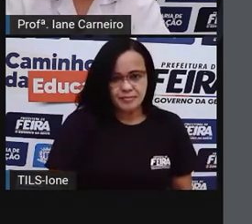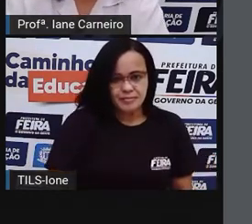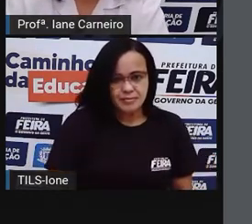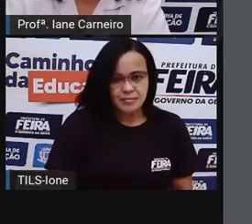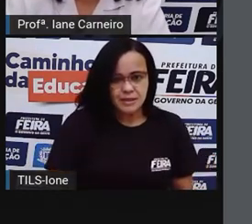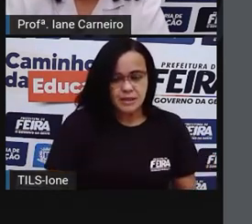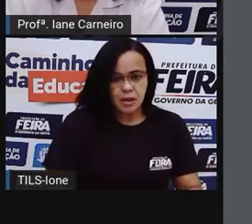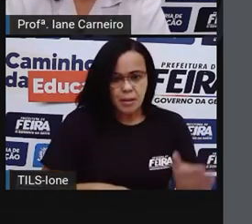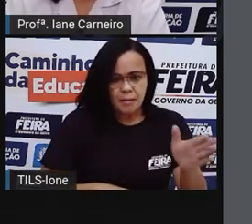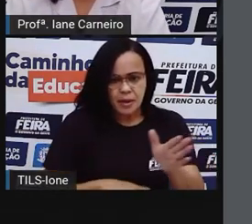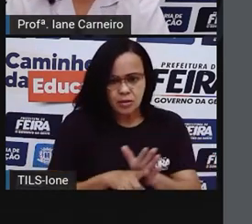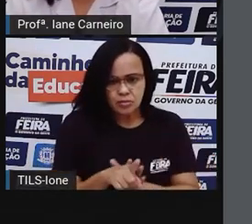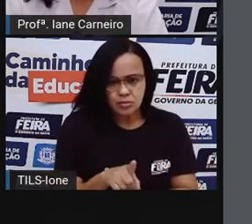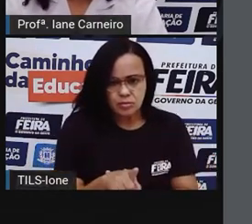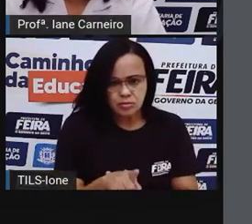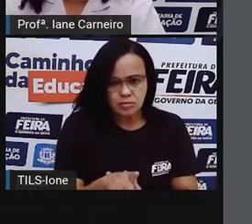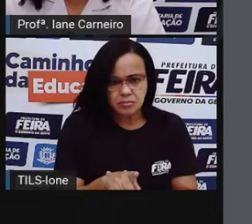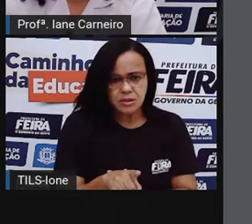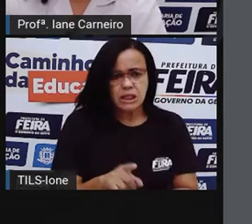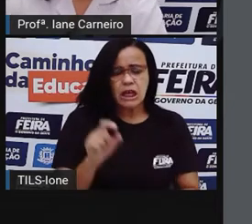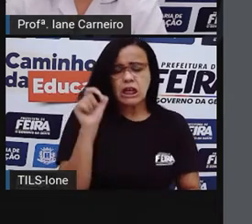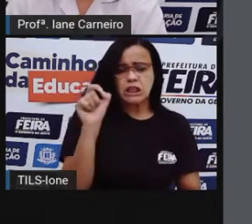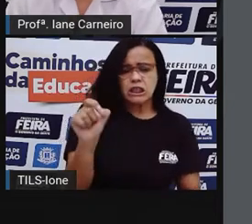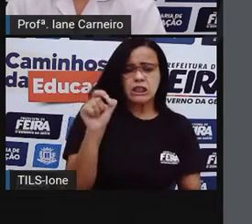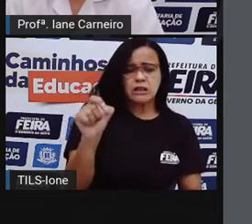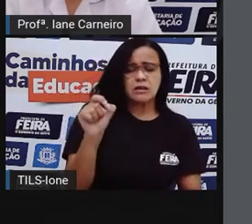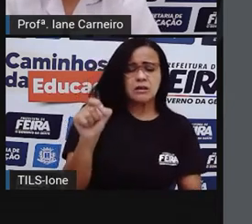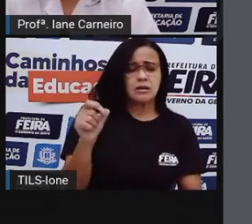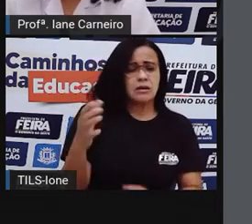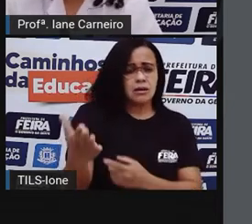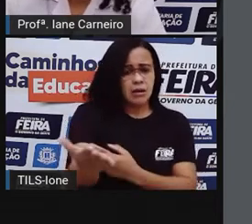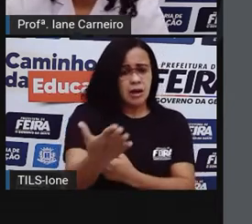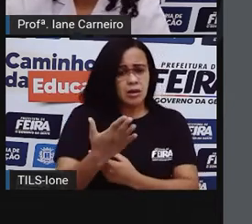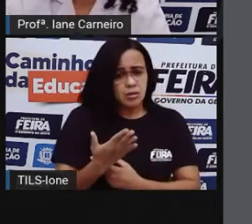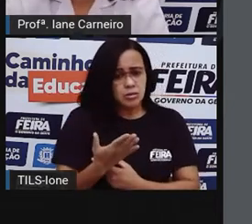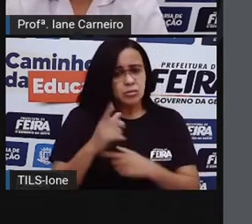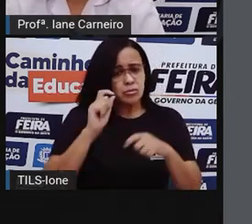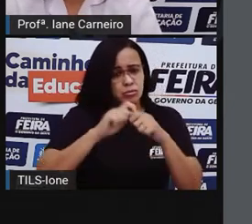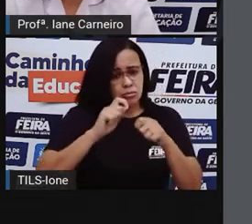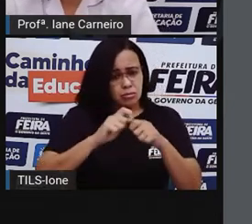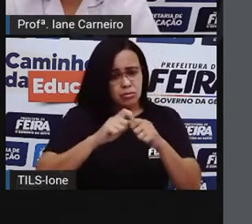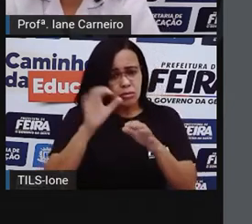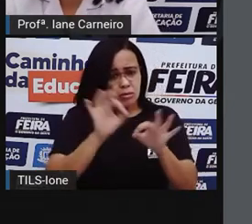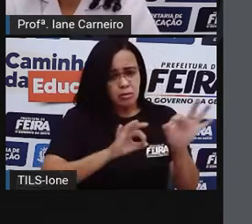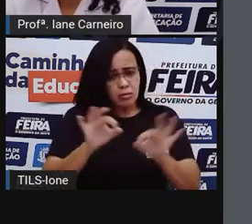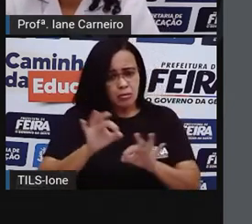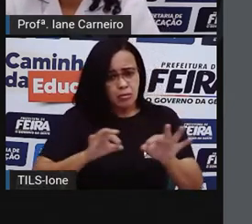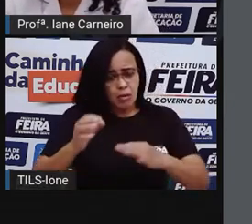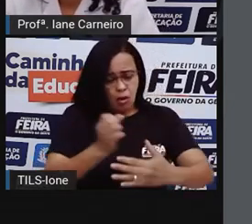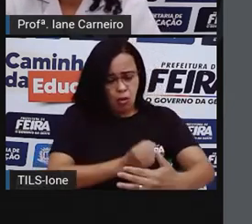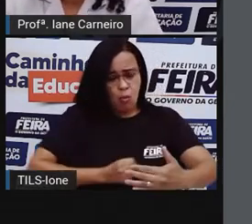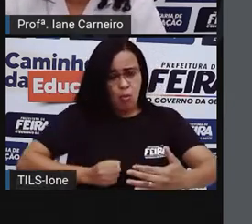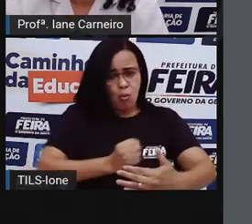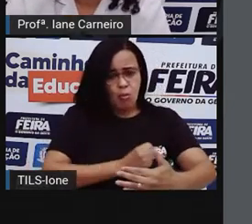Perguntou, quem quer ajudar-me a fazer um bolo com este fubá?